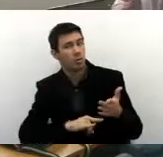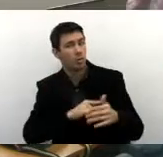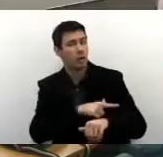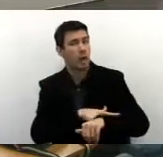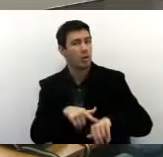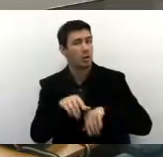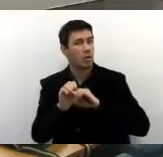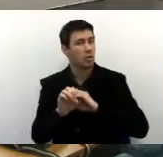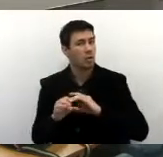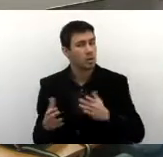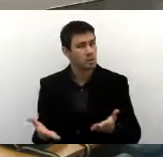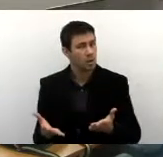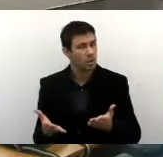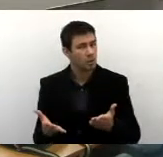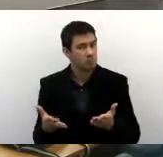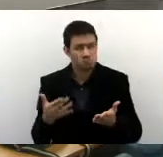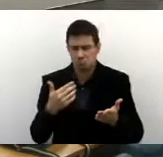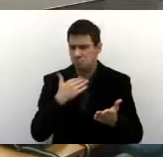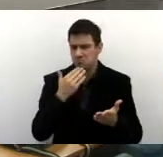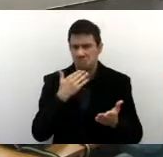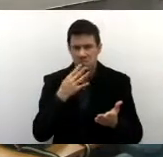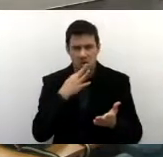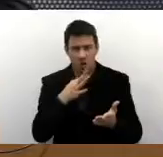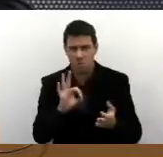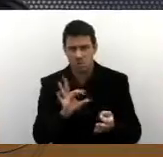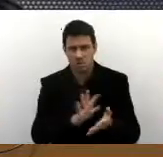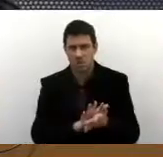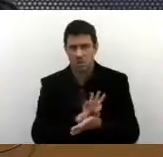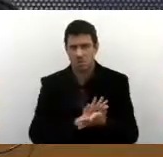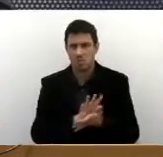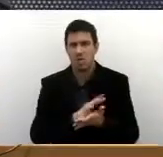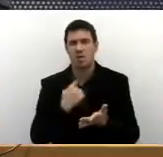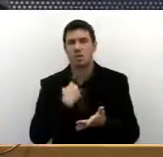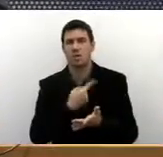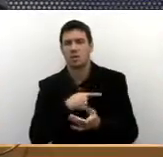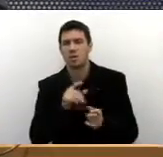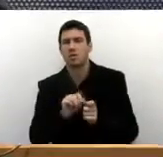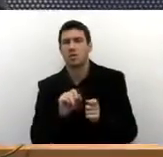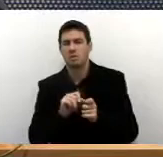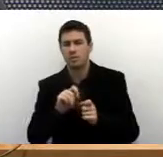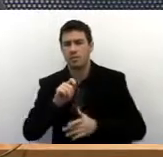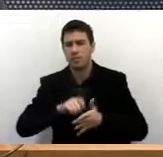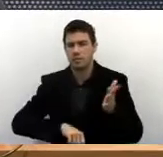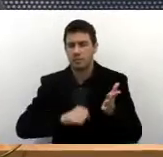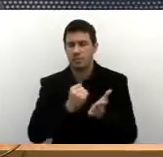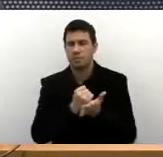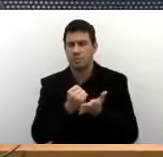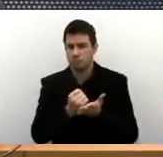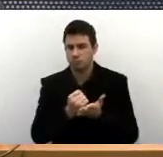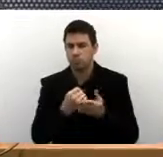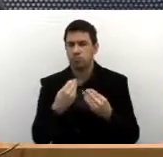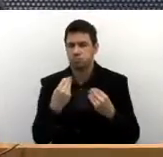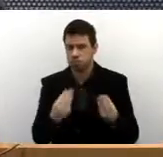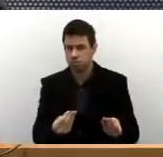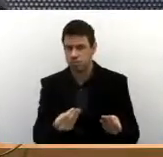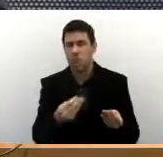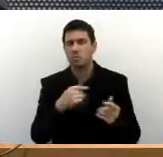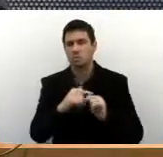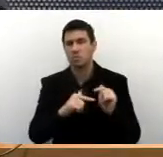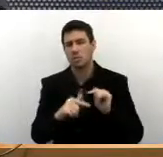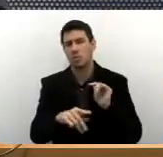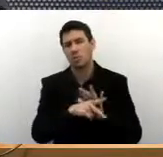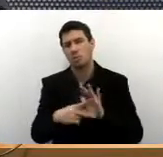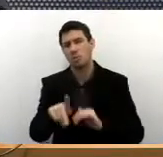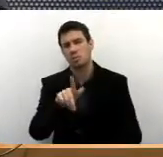educação. É esse que eu não tenho conhecimento. Nós fazemos, eu faço, eu atesto, sim, os trabalhos,